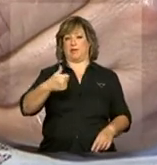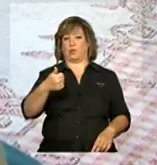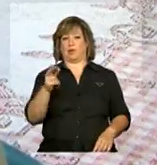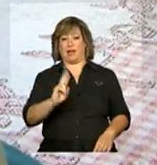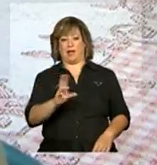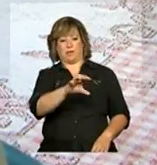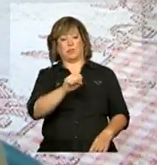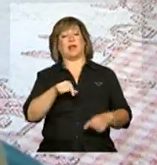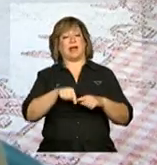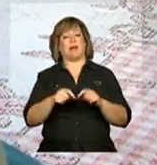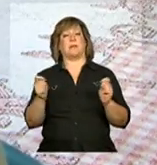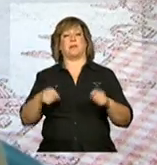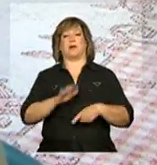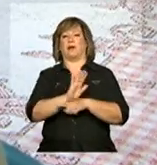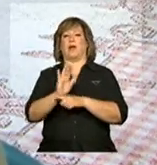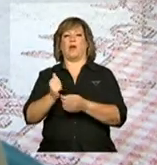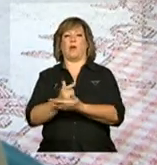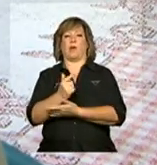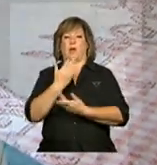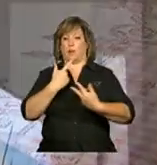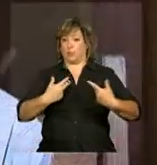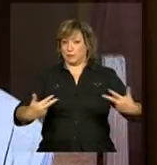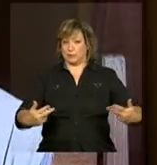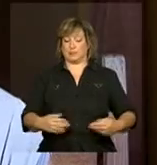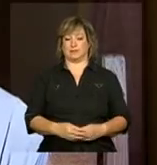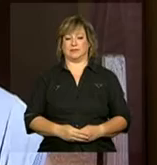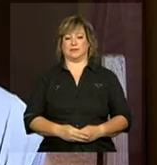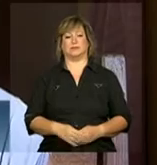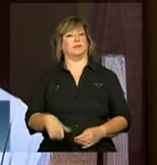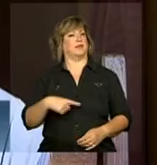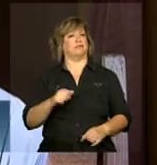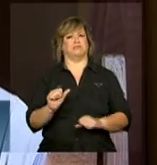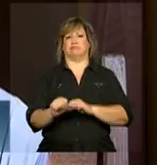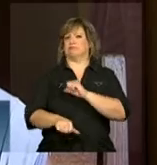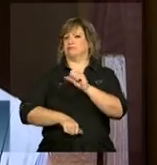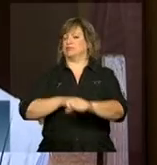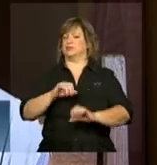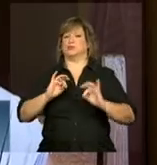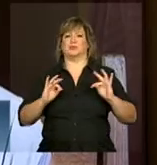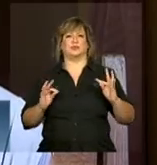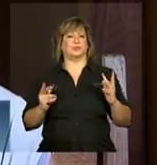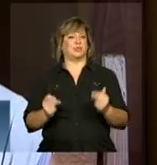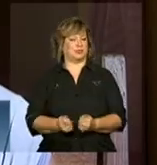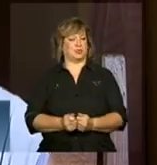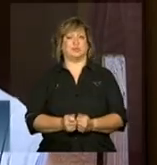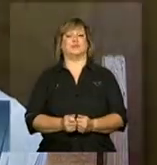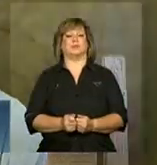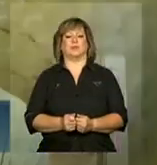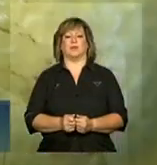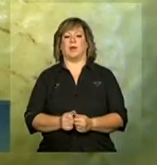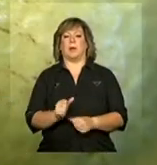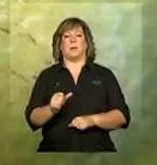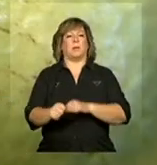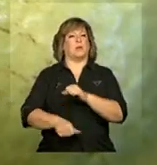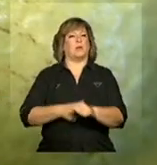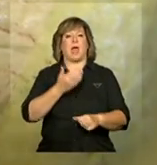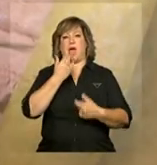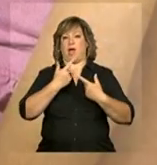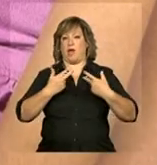do Bolsa, garantem a compra de alimentos. Mudou tudo, tudo, tudo. Mudou em